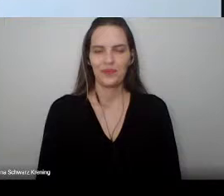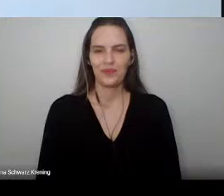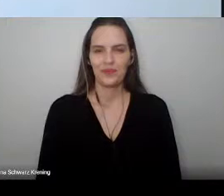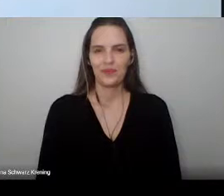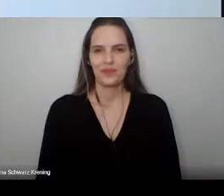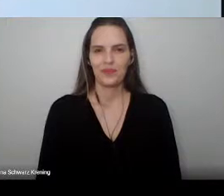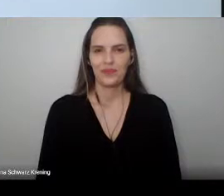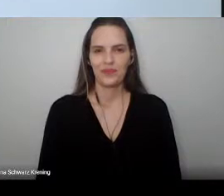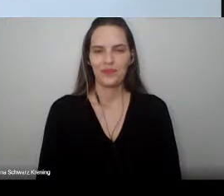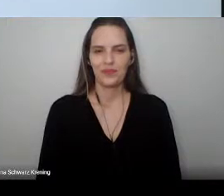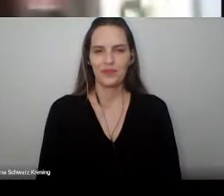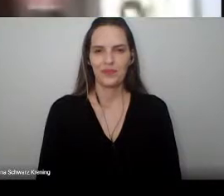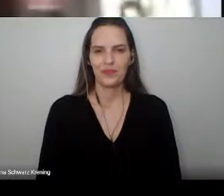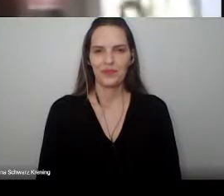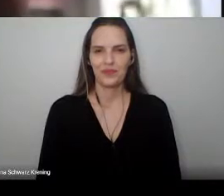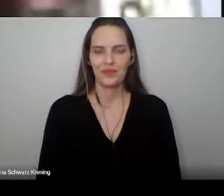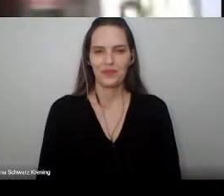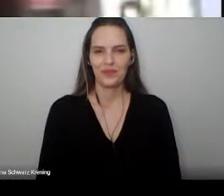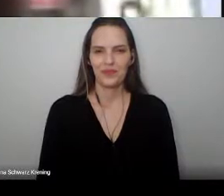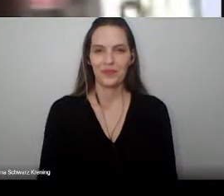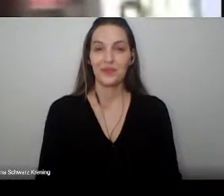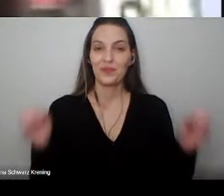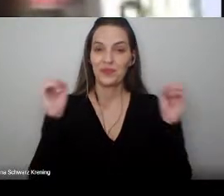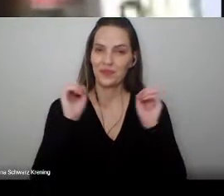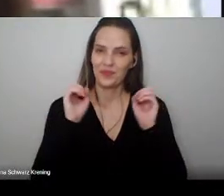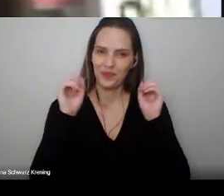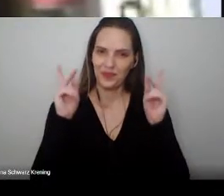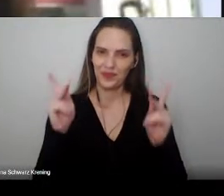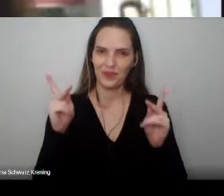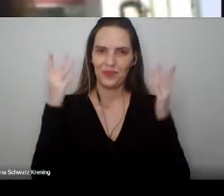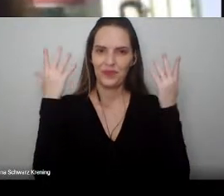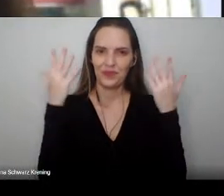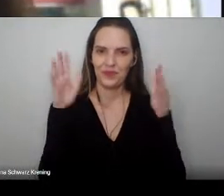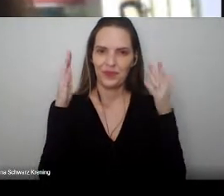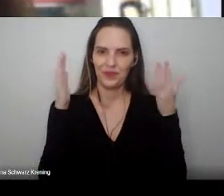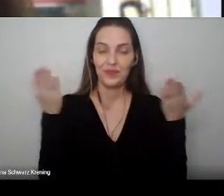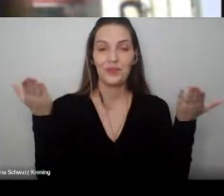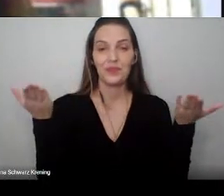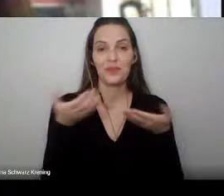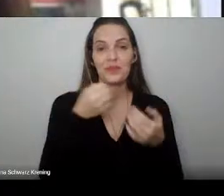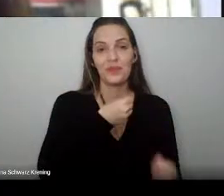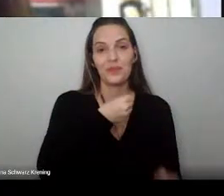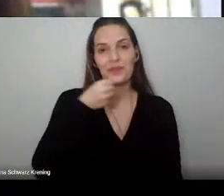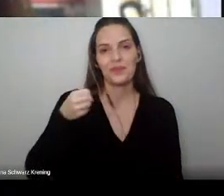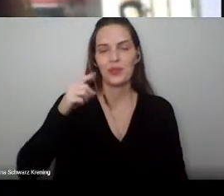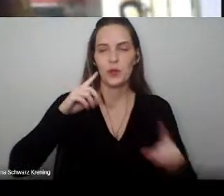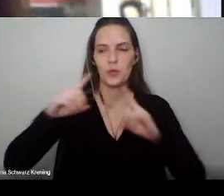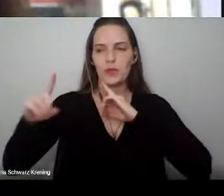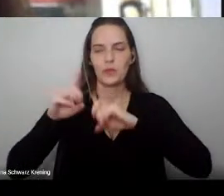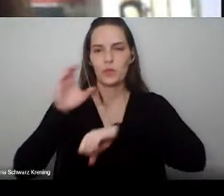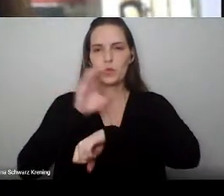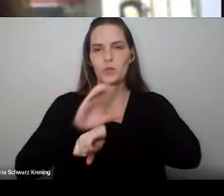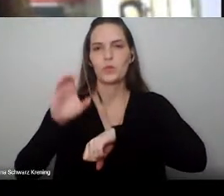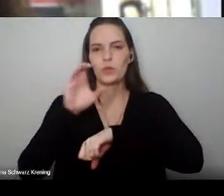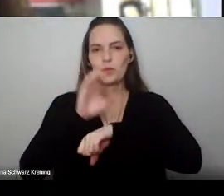Muito bem. Parabéns. Com a palavra, o coordenador do curso de informática biomédica, professor